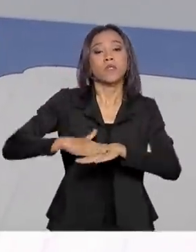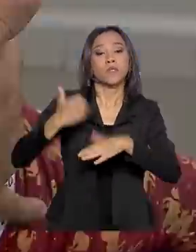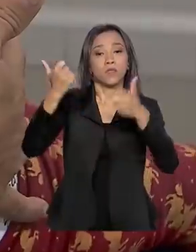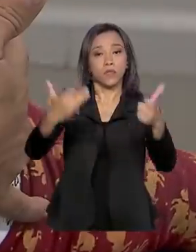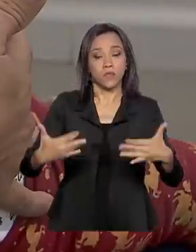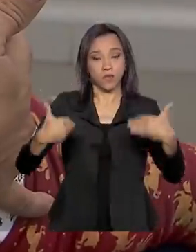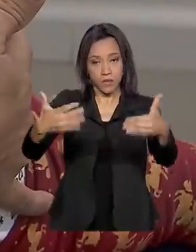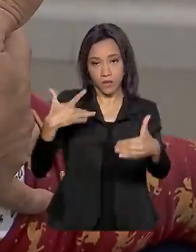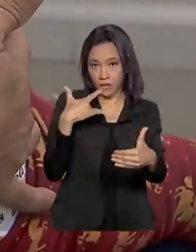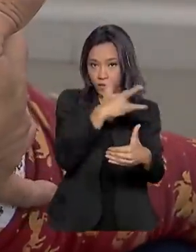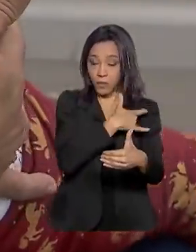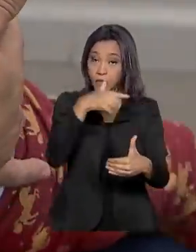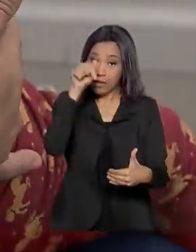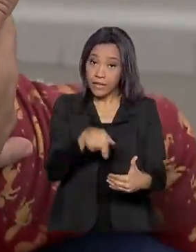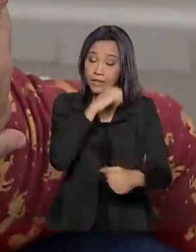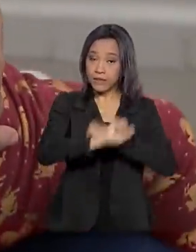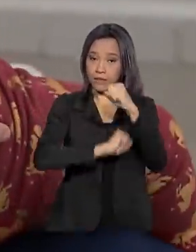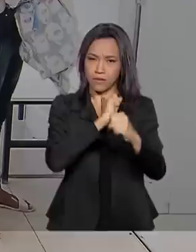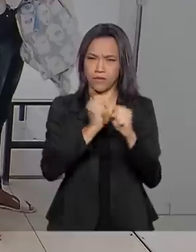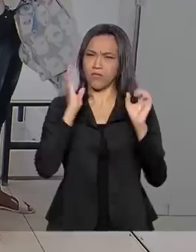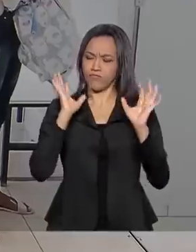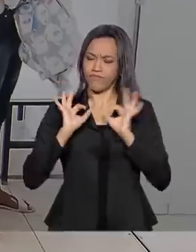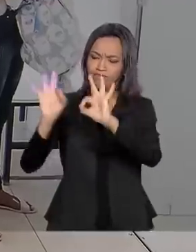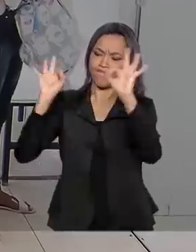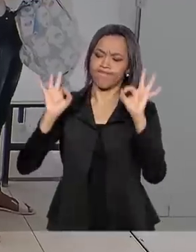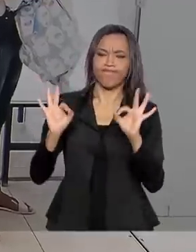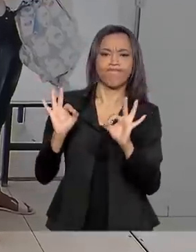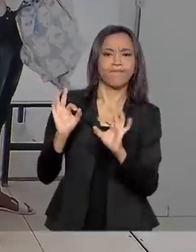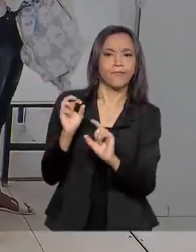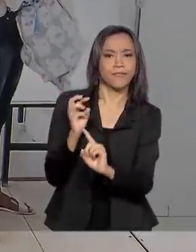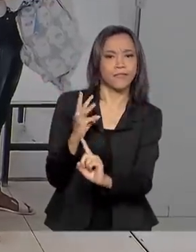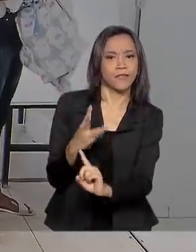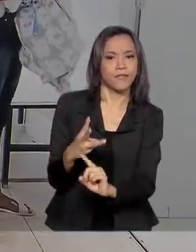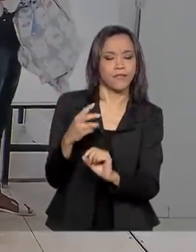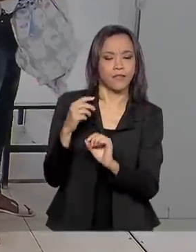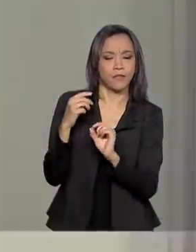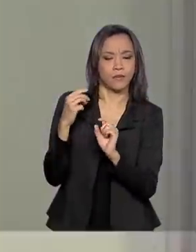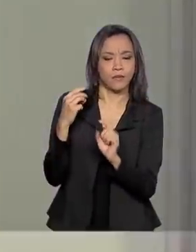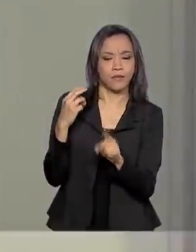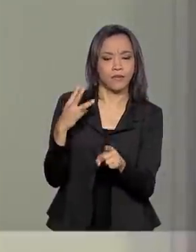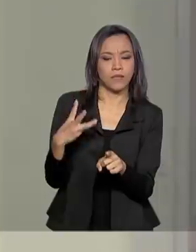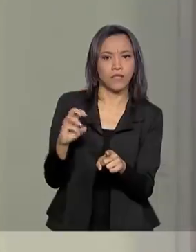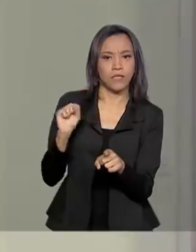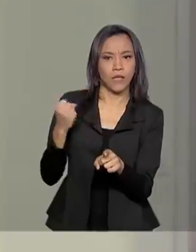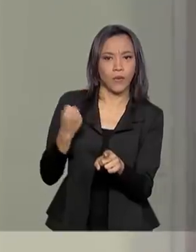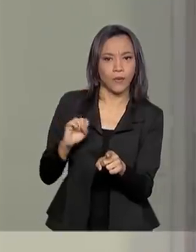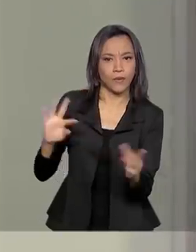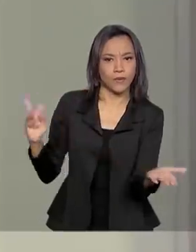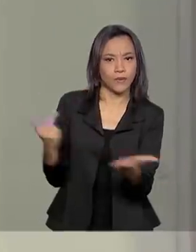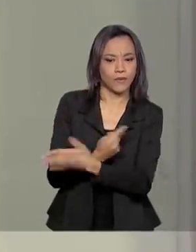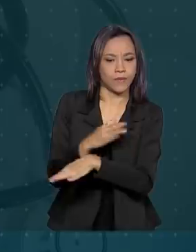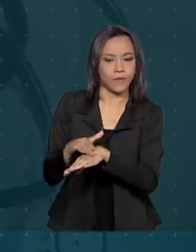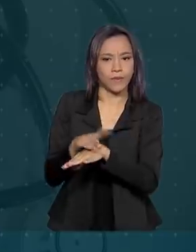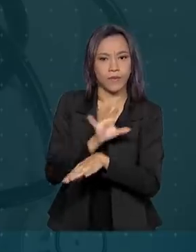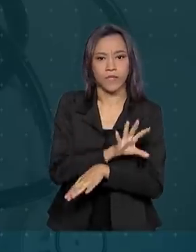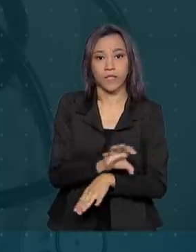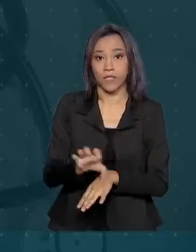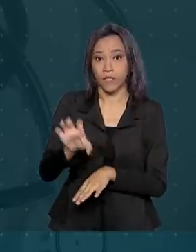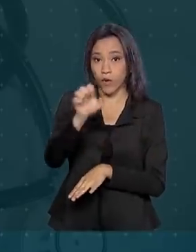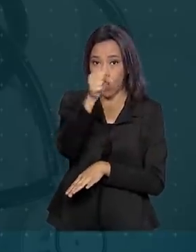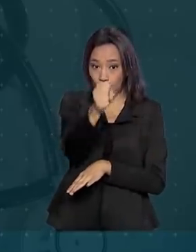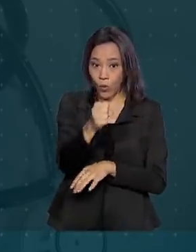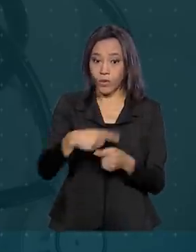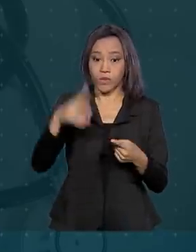da Saúde, só este ano foram confirmados 338 casos da doença em oito estados. São